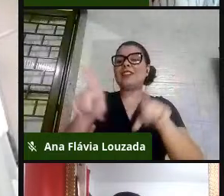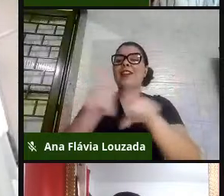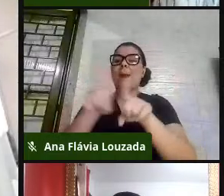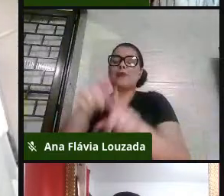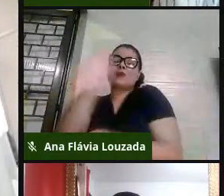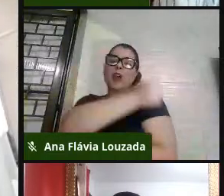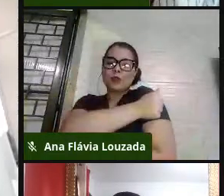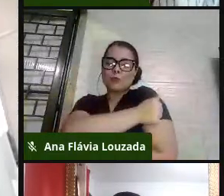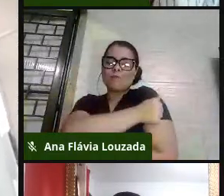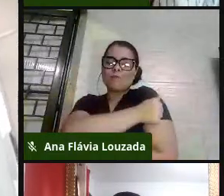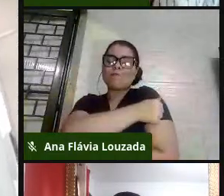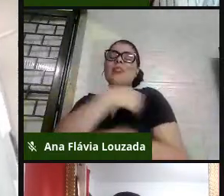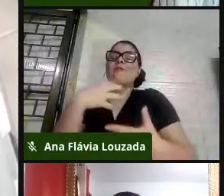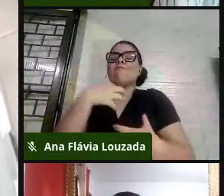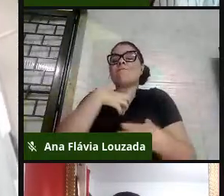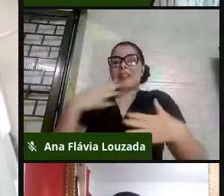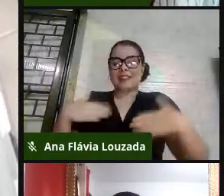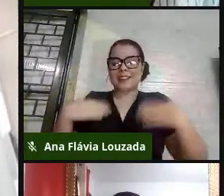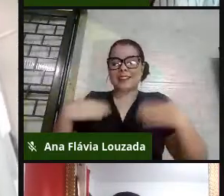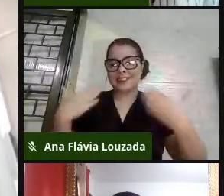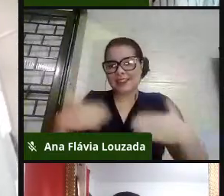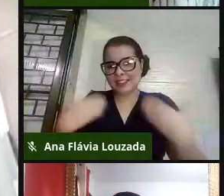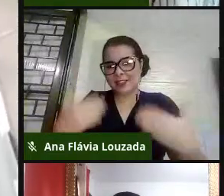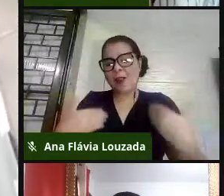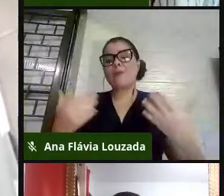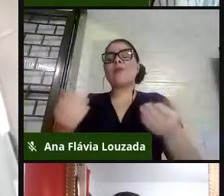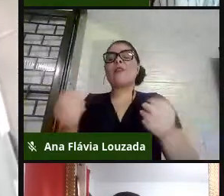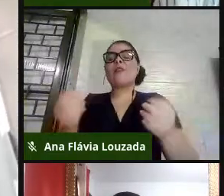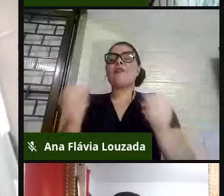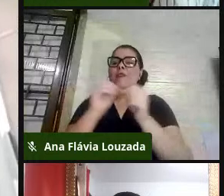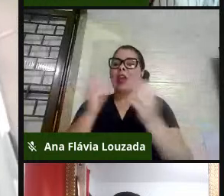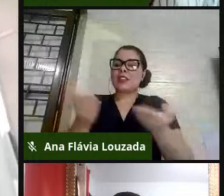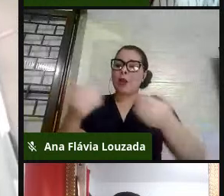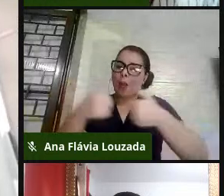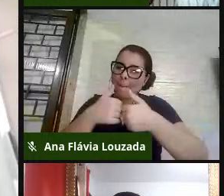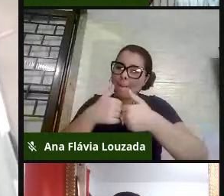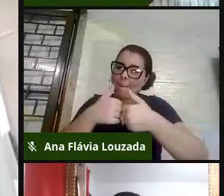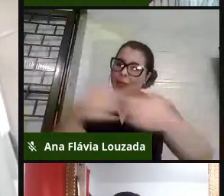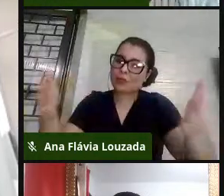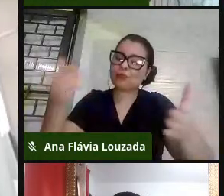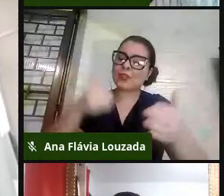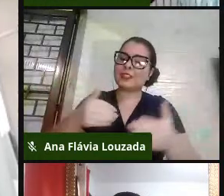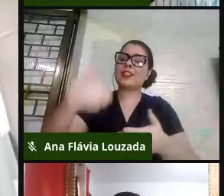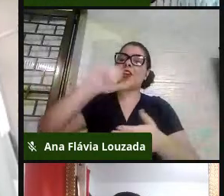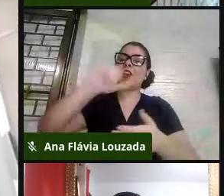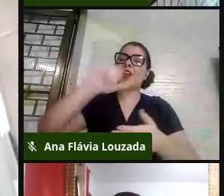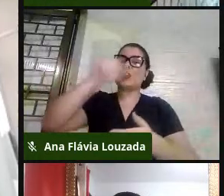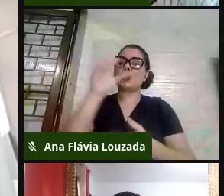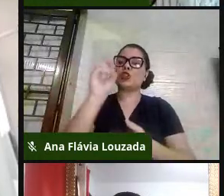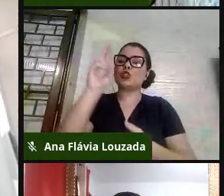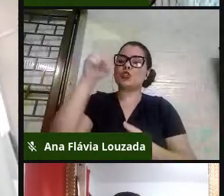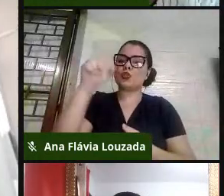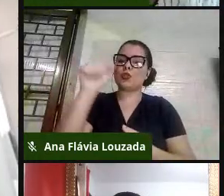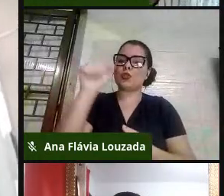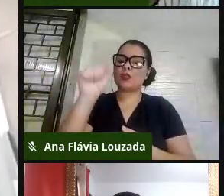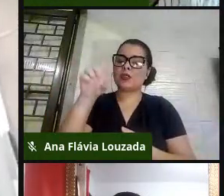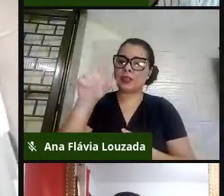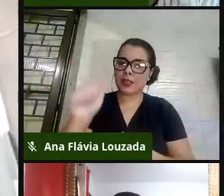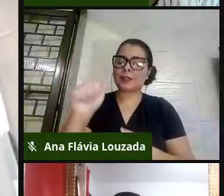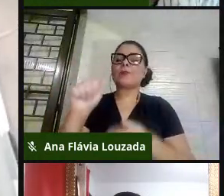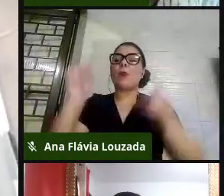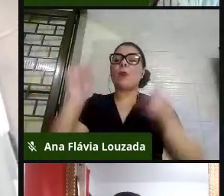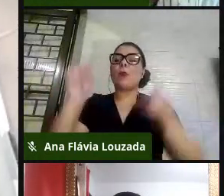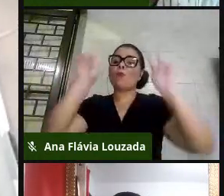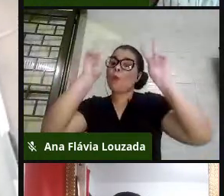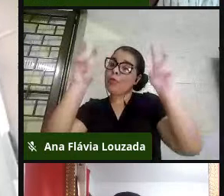Então, é com muita alegria que a gente faz essa abertura da terceira jornada. Com a temática, né? As políticas públicas e a